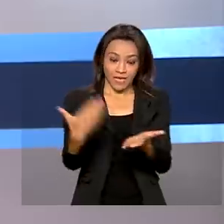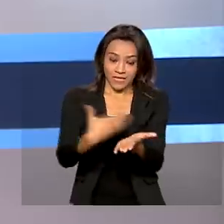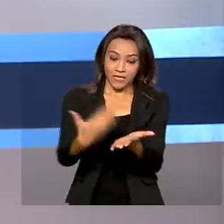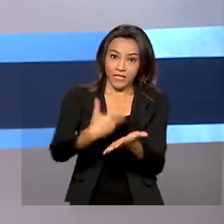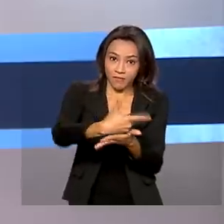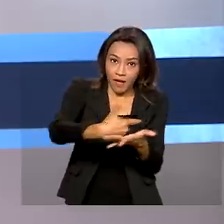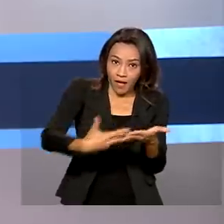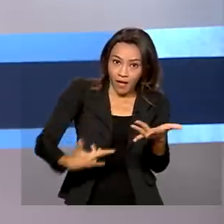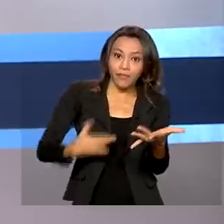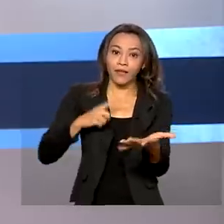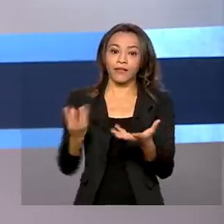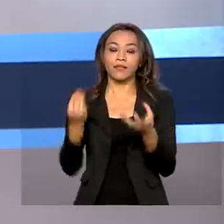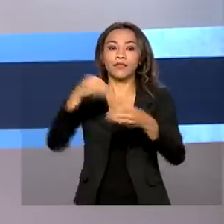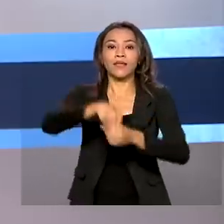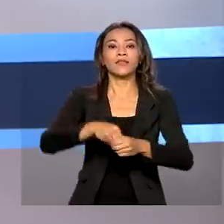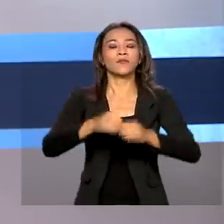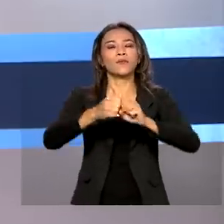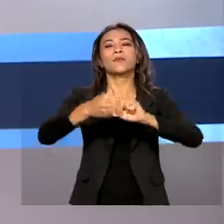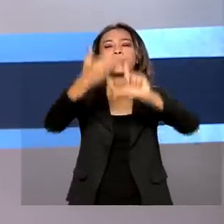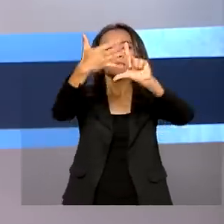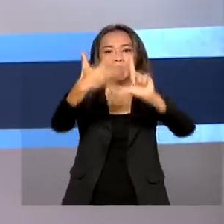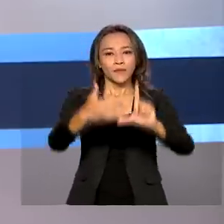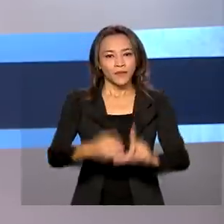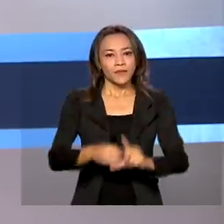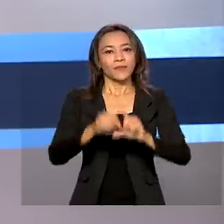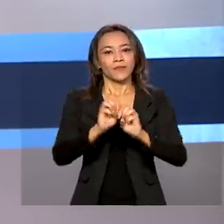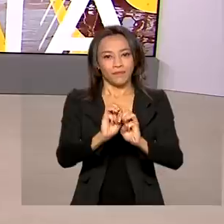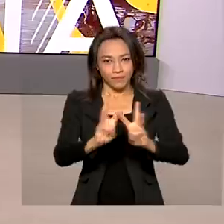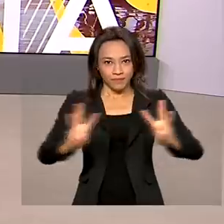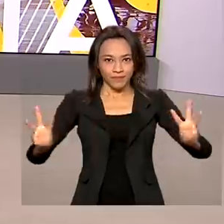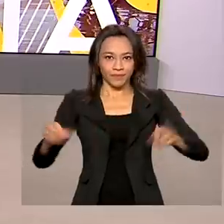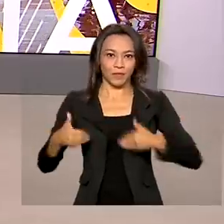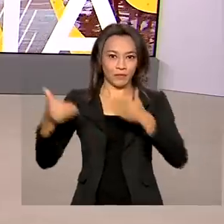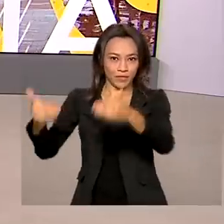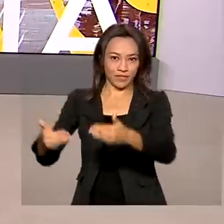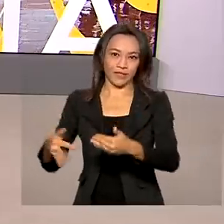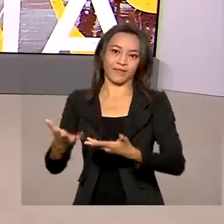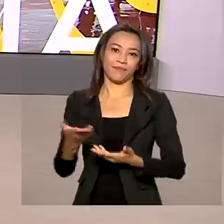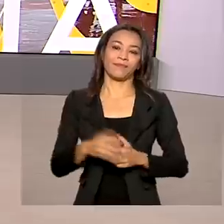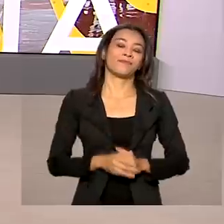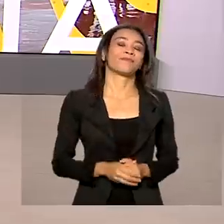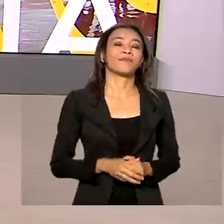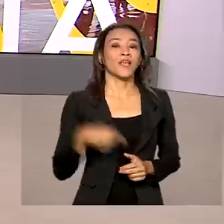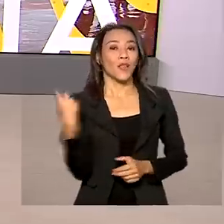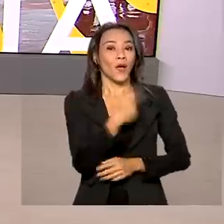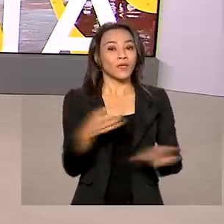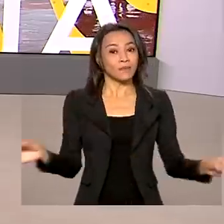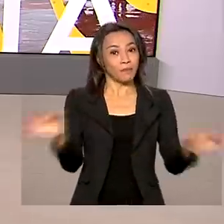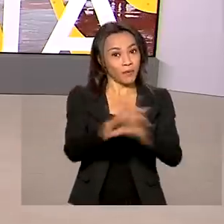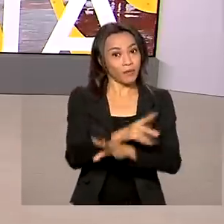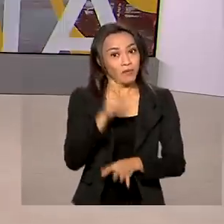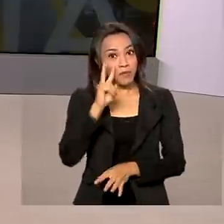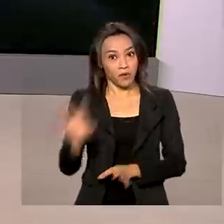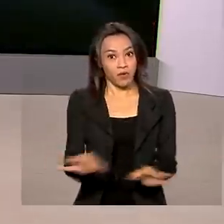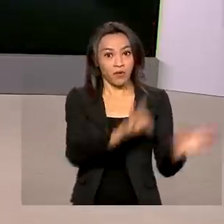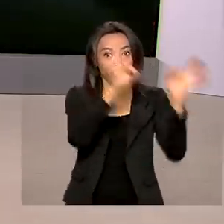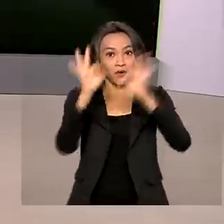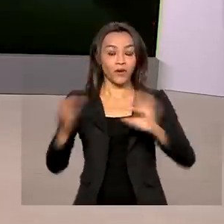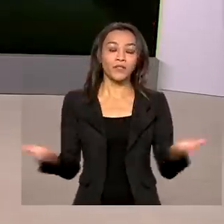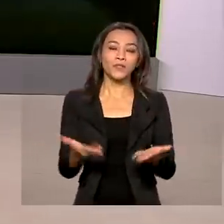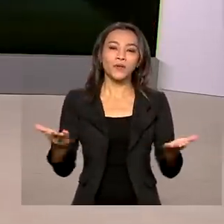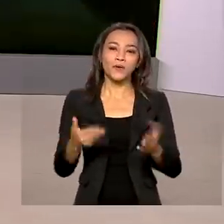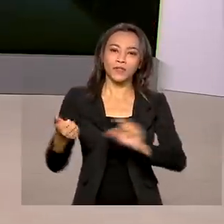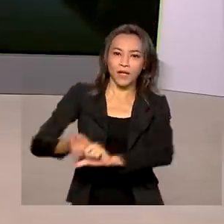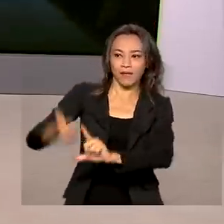está no site do Ministério da Mulher, da Família e dos Direitos Humanos. O Brasil em Dia termina aqui. Você pode rever as reportagens de hoje nas